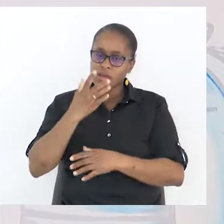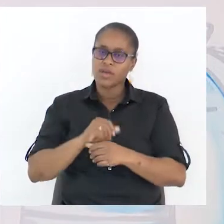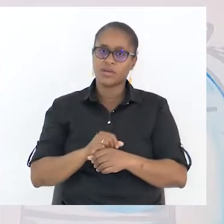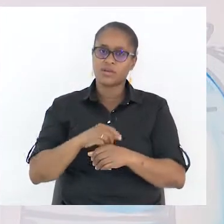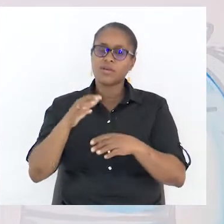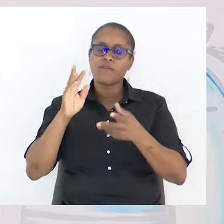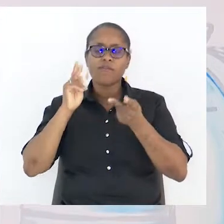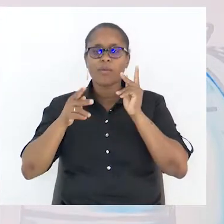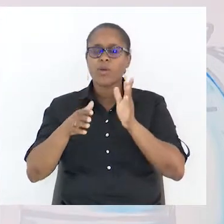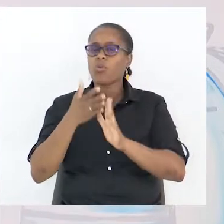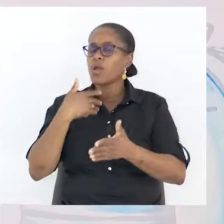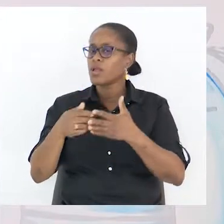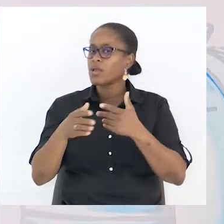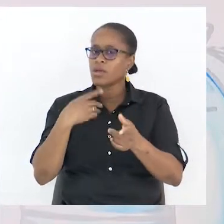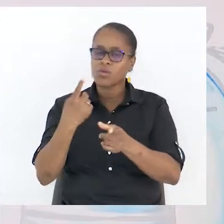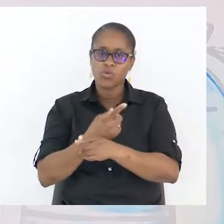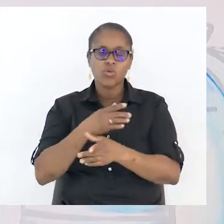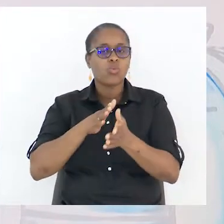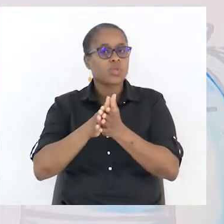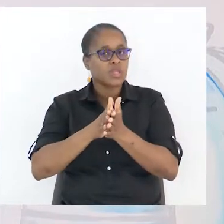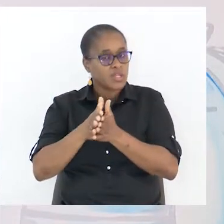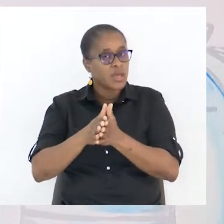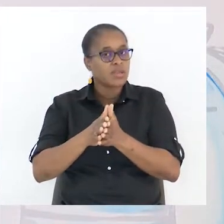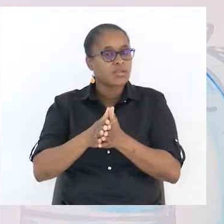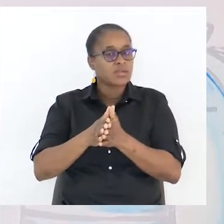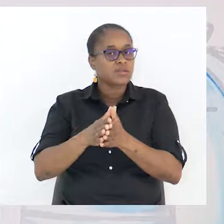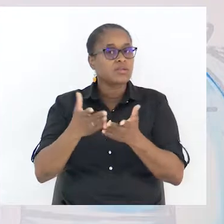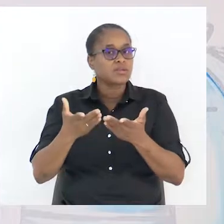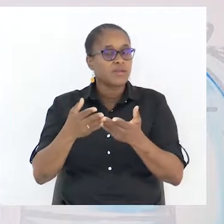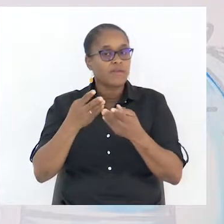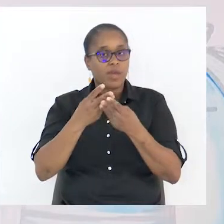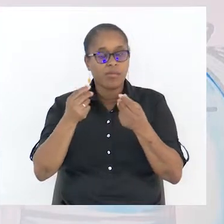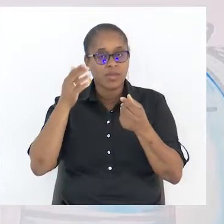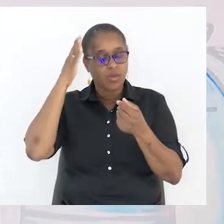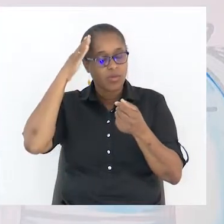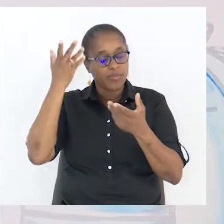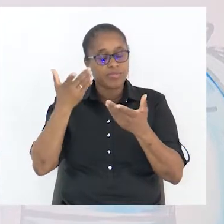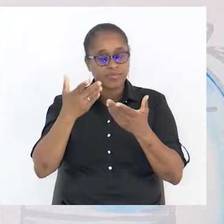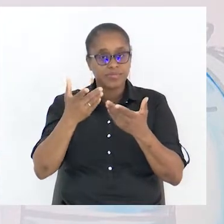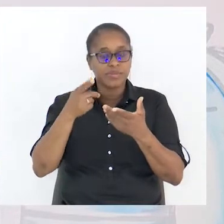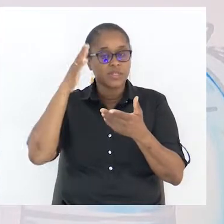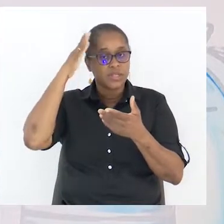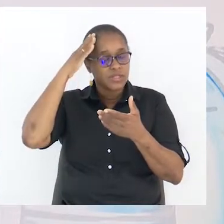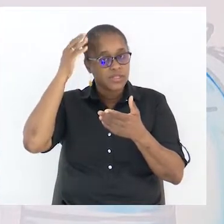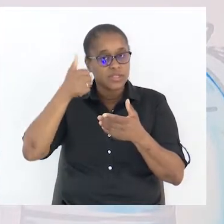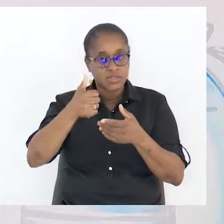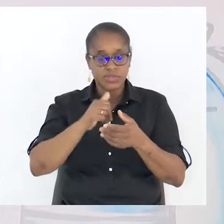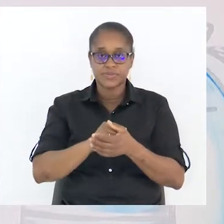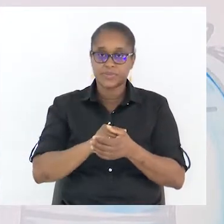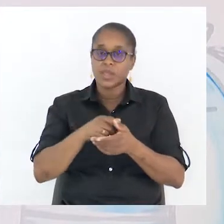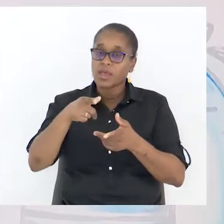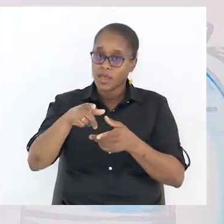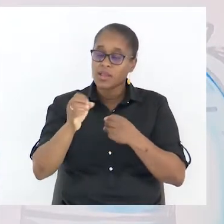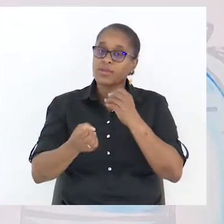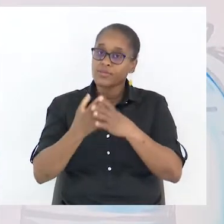usando ferramentas e acompanhadas de inteligência. É aquela criatividade que o homem tem,